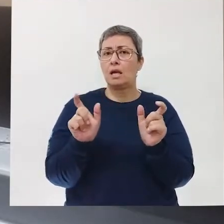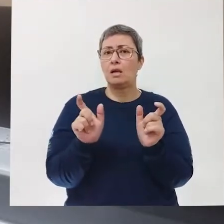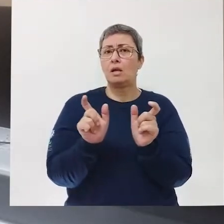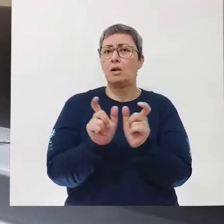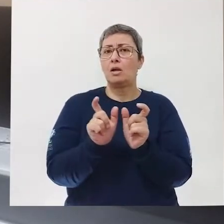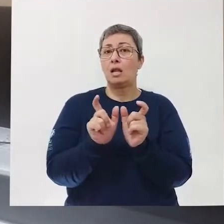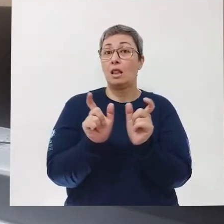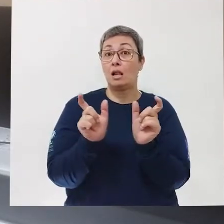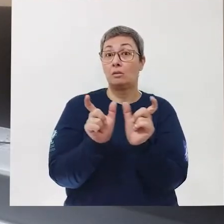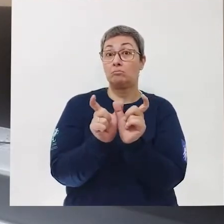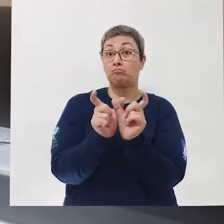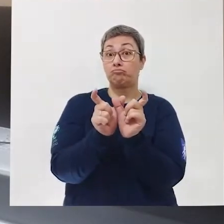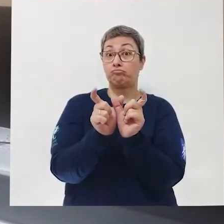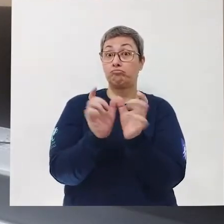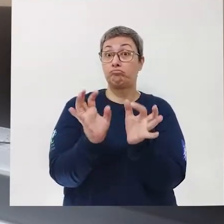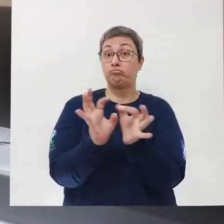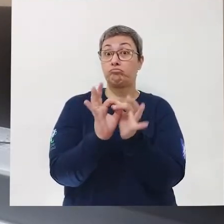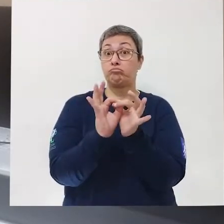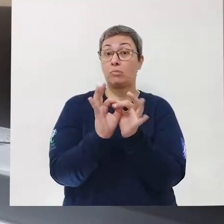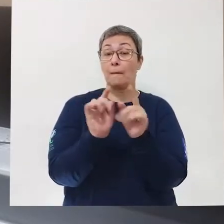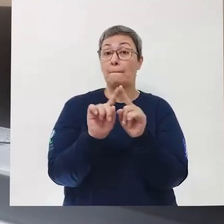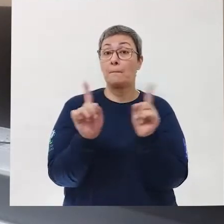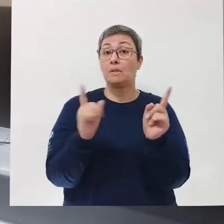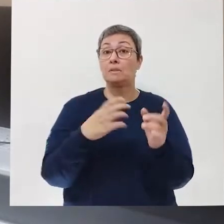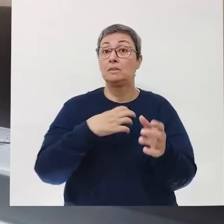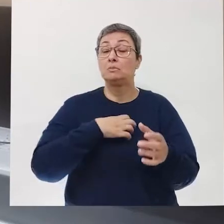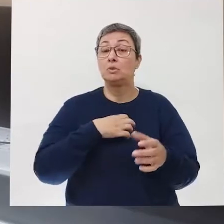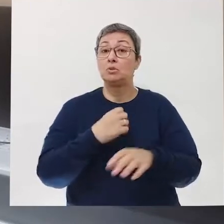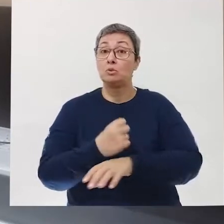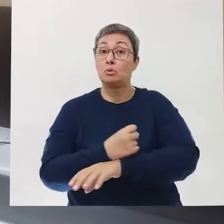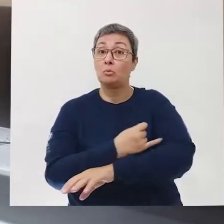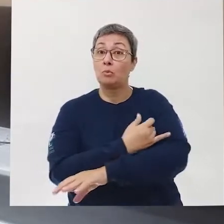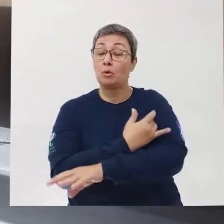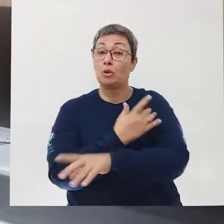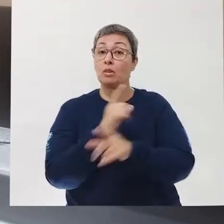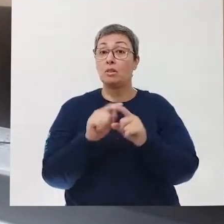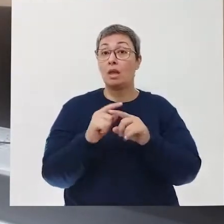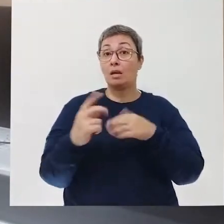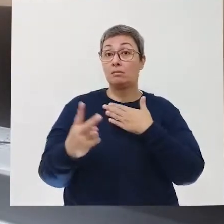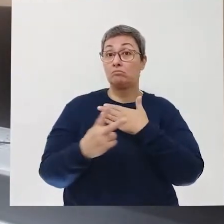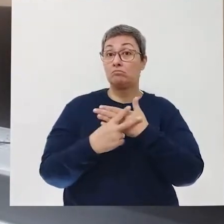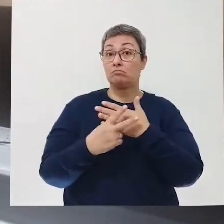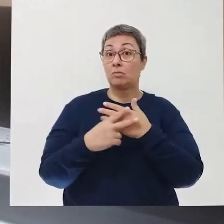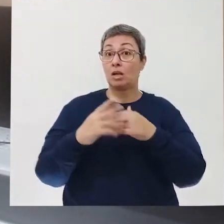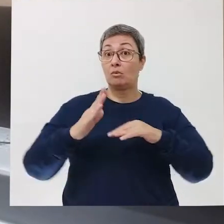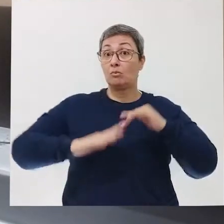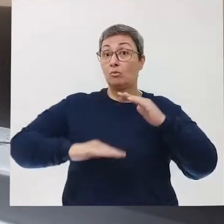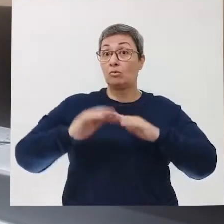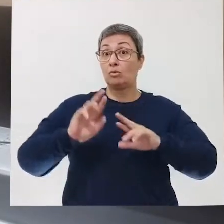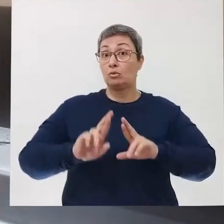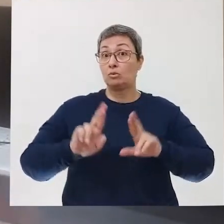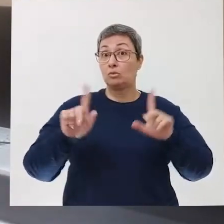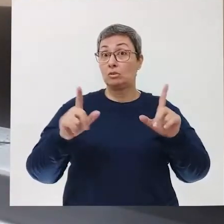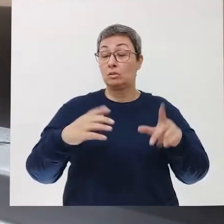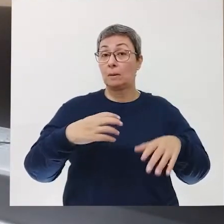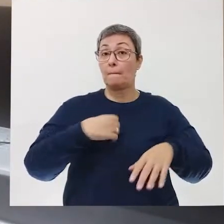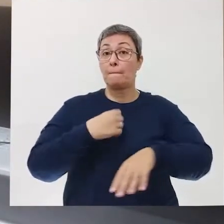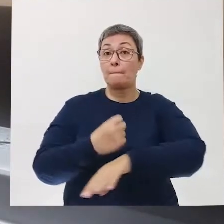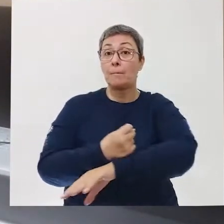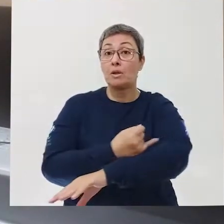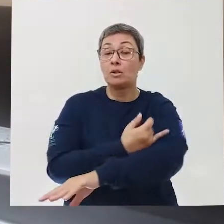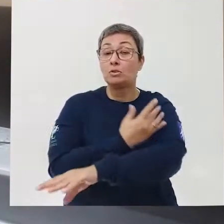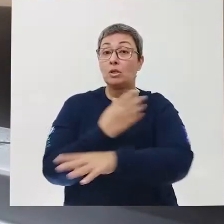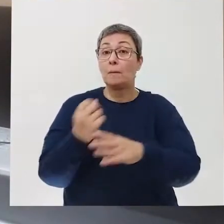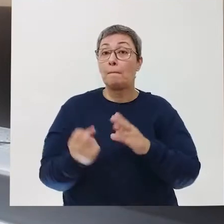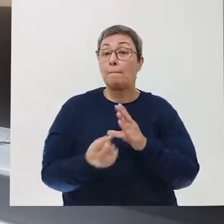interligadas, mas sentimento e emoção tem ações diferentes, né? As emoções, elas